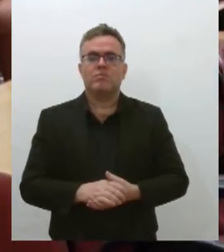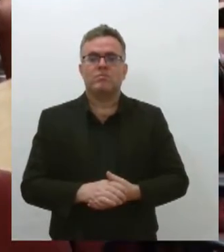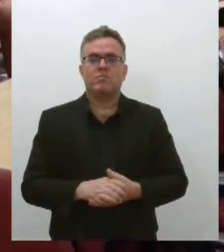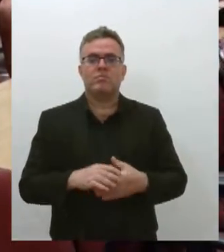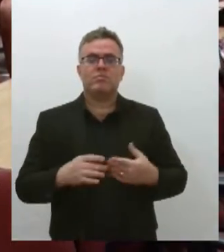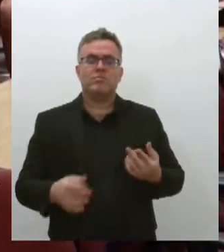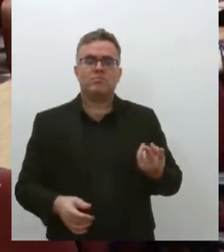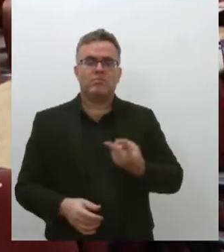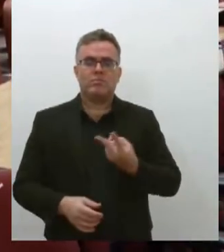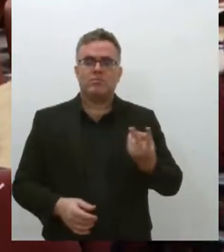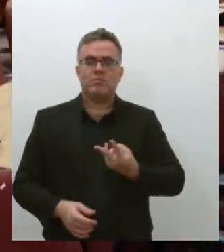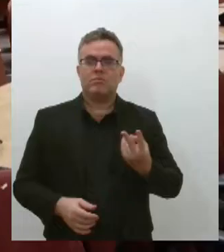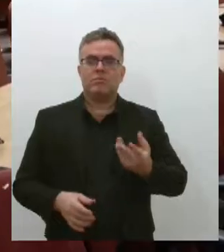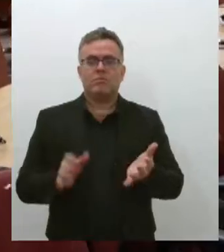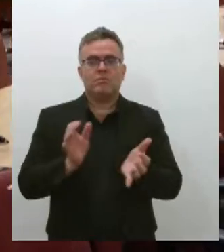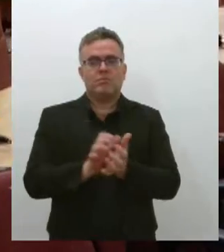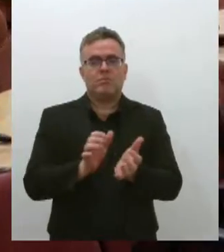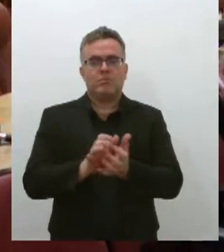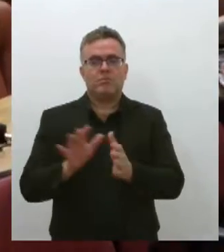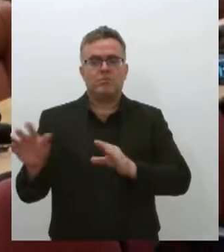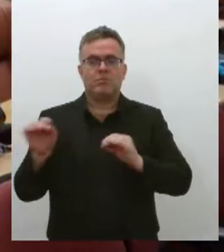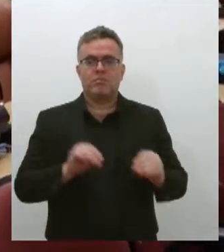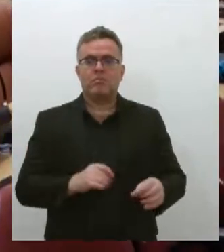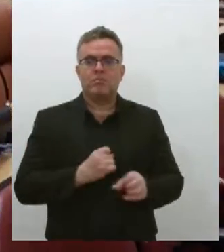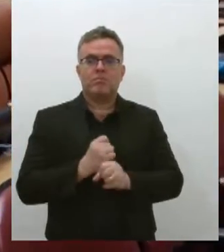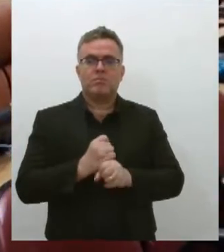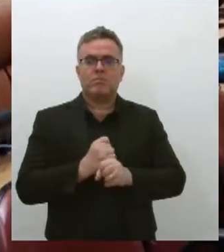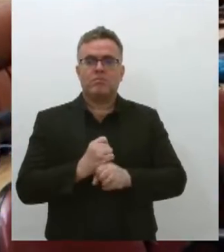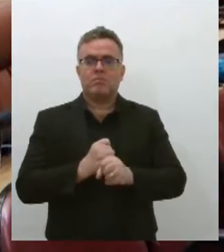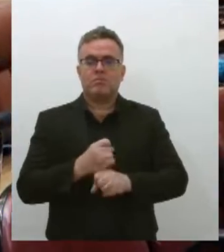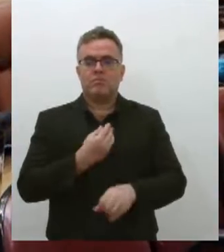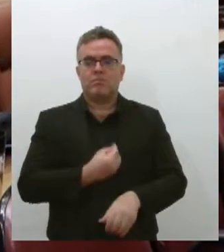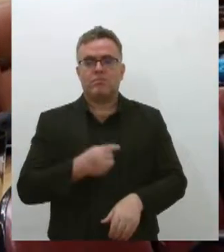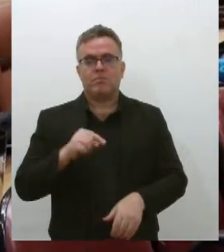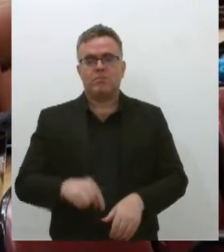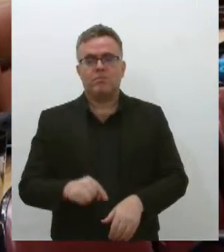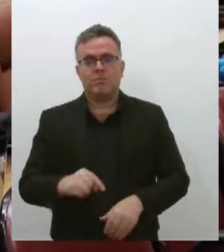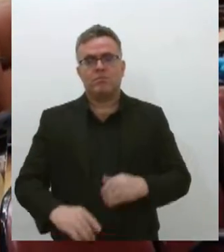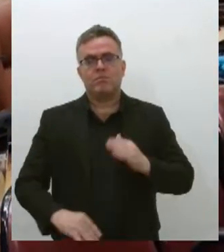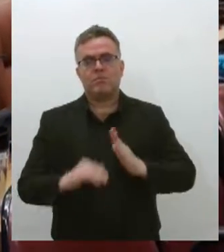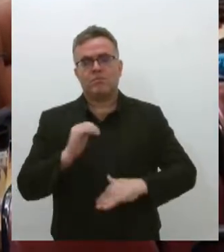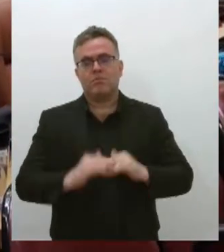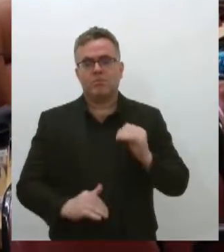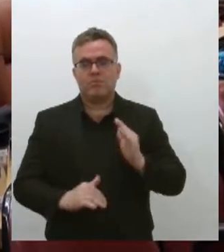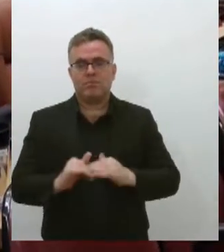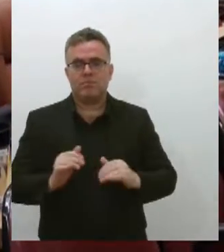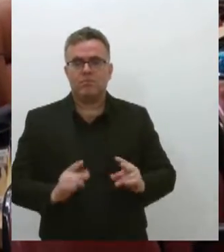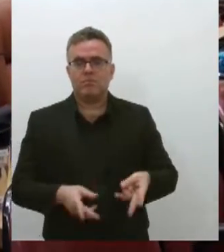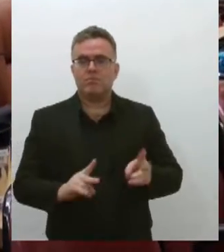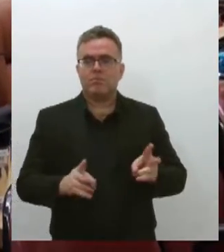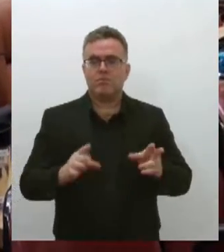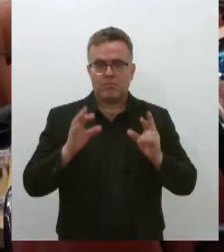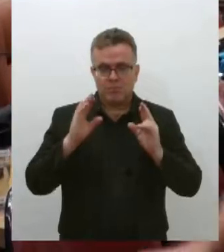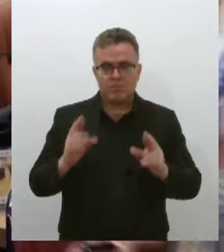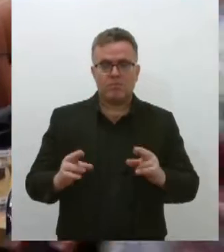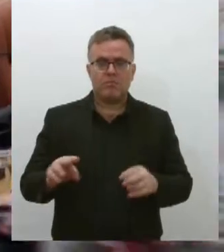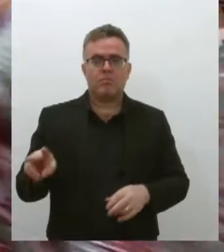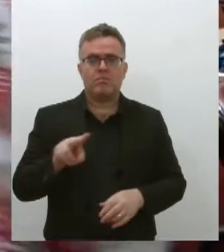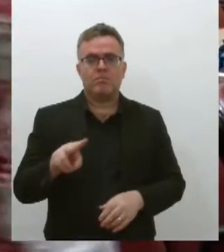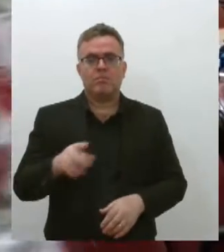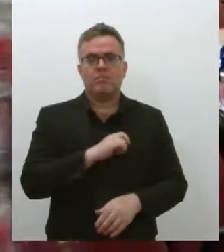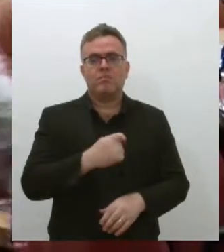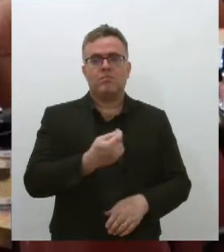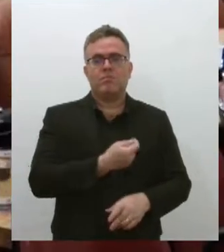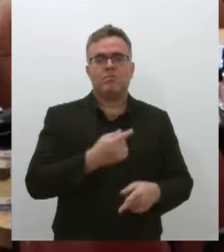que moram nessa terra por vários e vários anos, exerçam as profissões com muita dignidade e muito respeito. A delegada, ela é delegada que